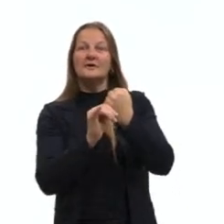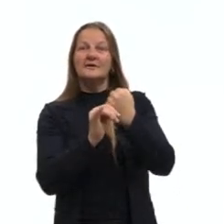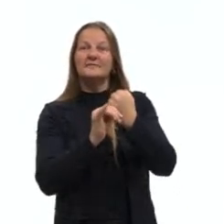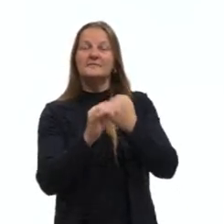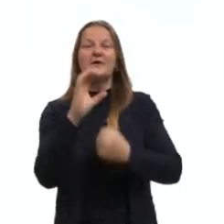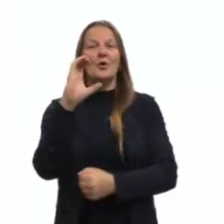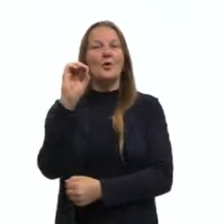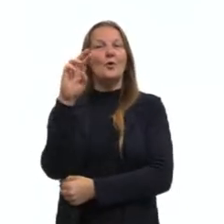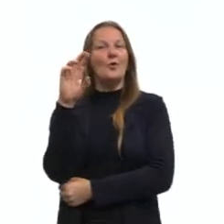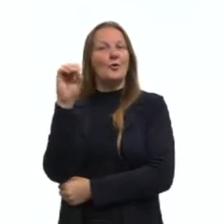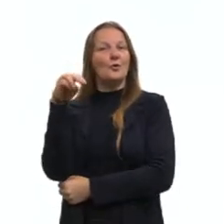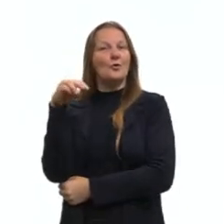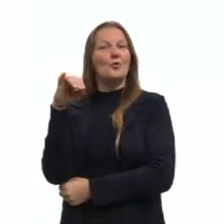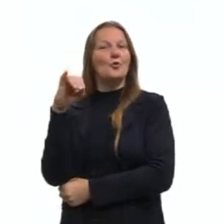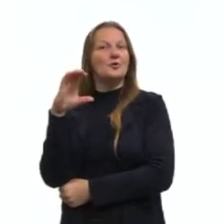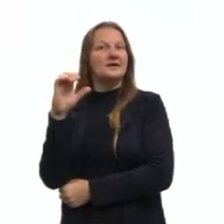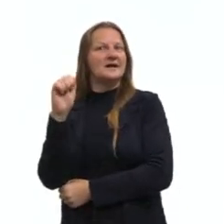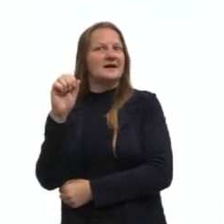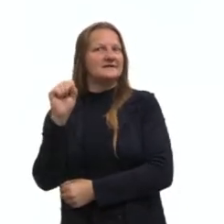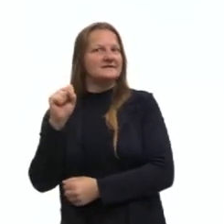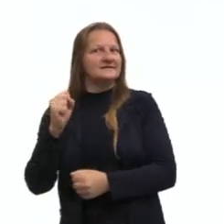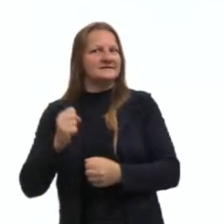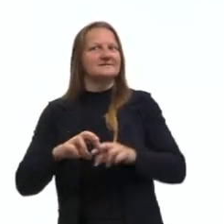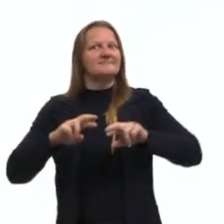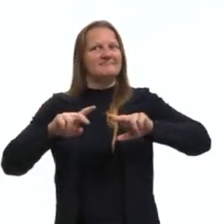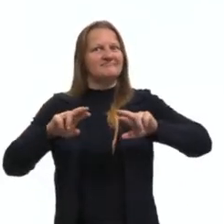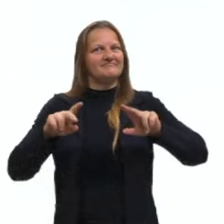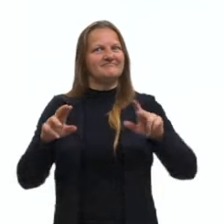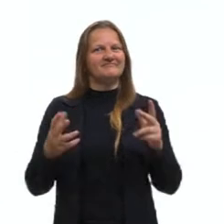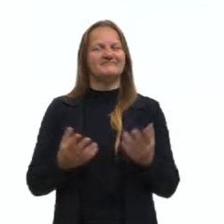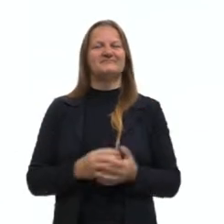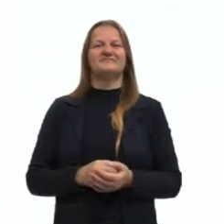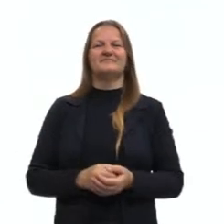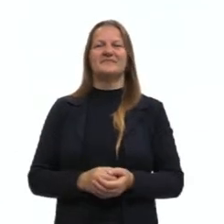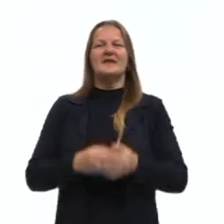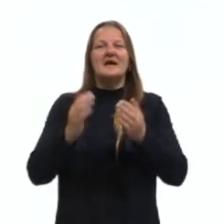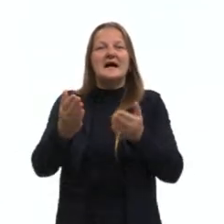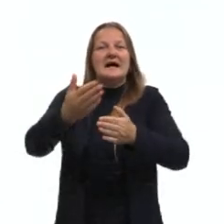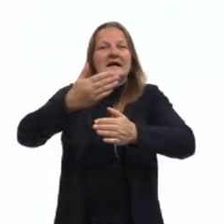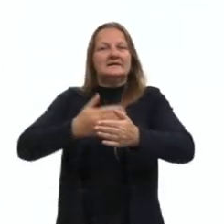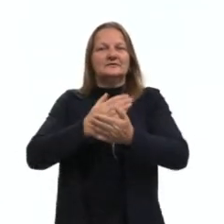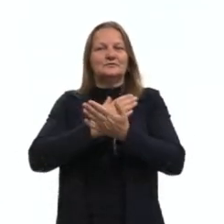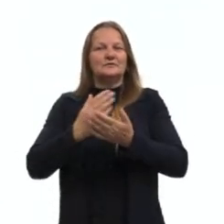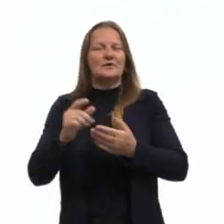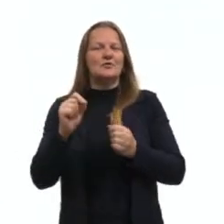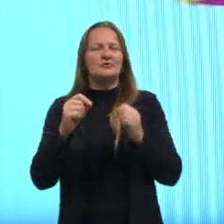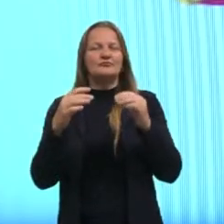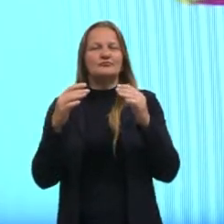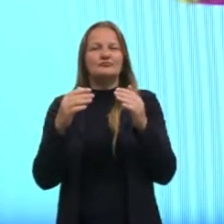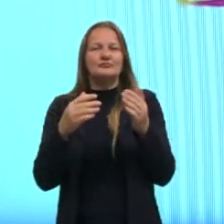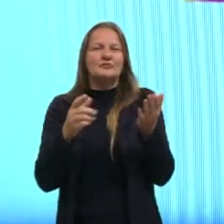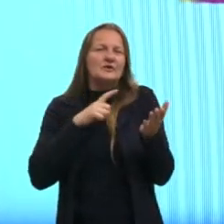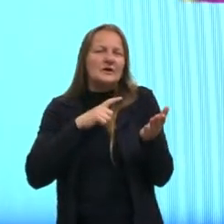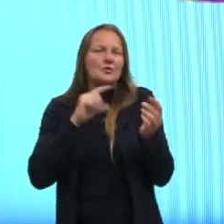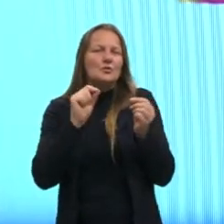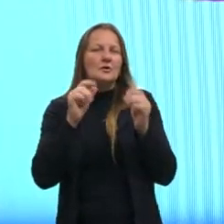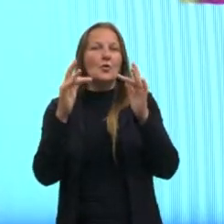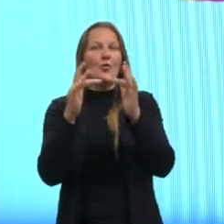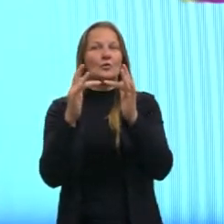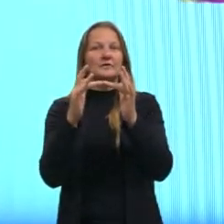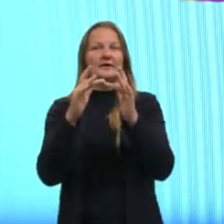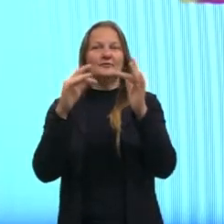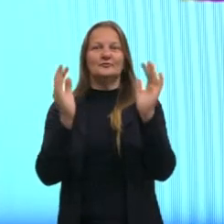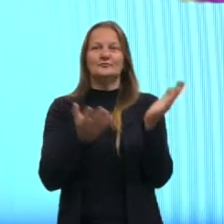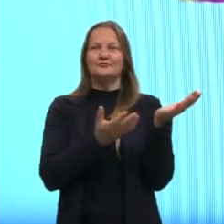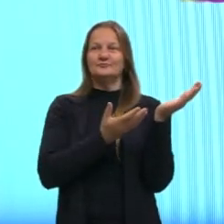falar aí sobre as crônicas. Antes de começar, vocês sabem que aqui no cantinho do meu slide, vocês